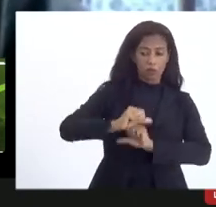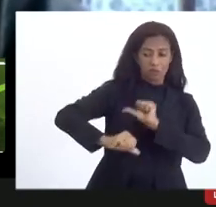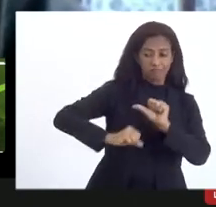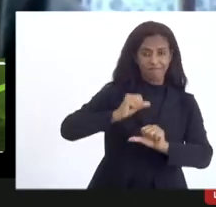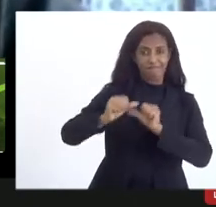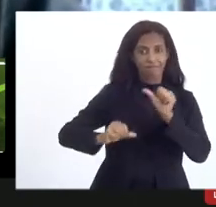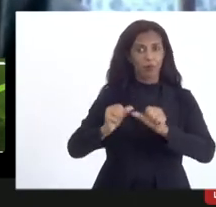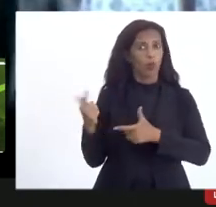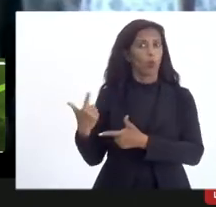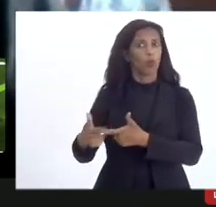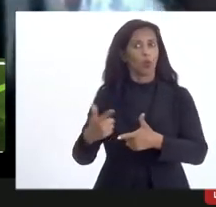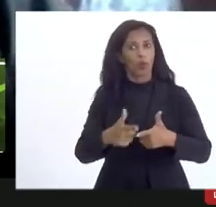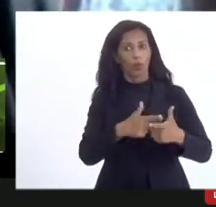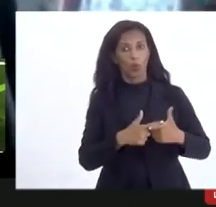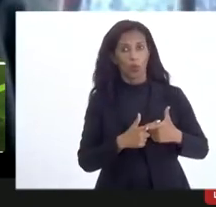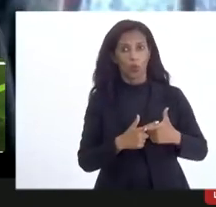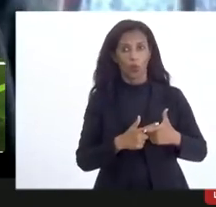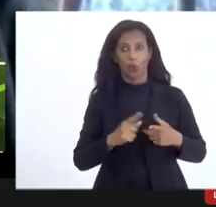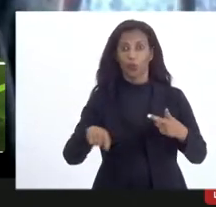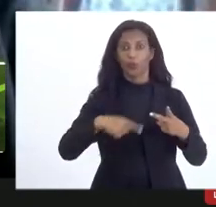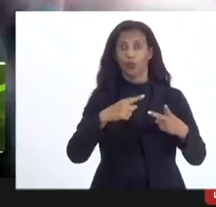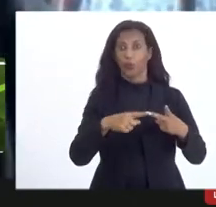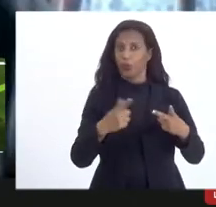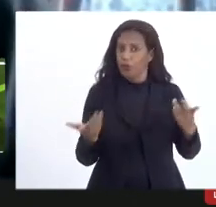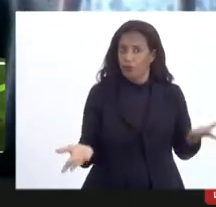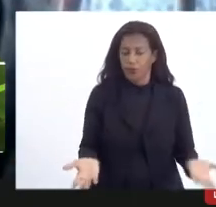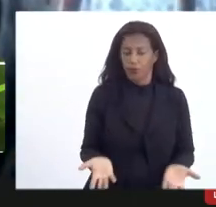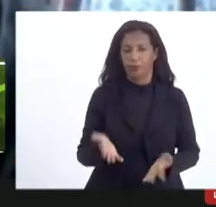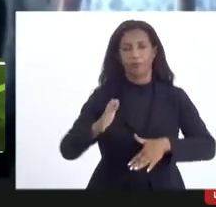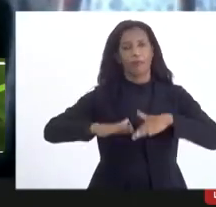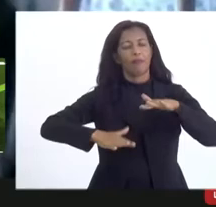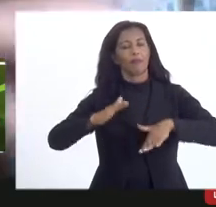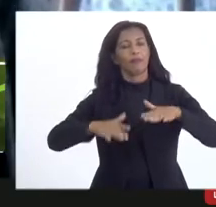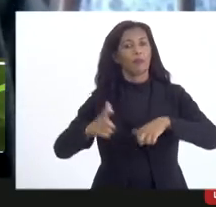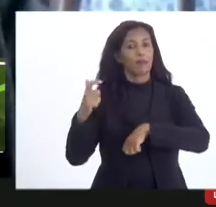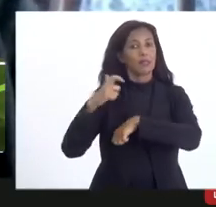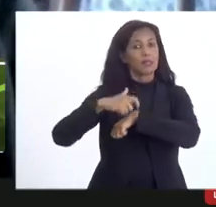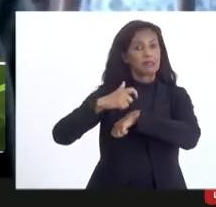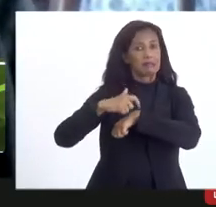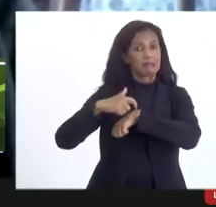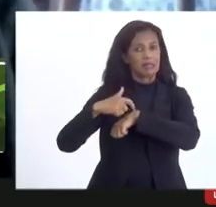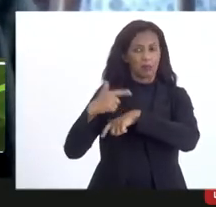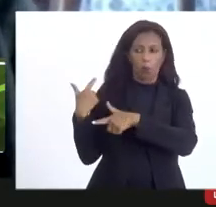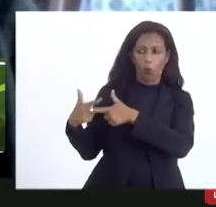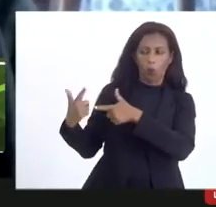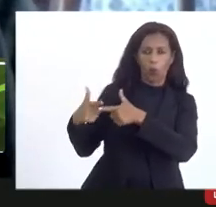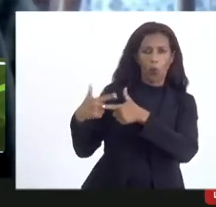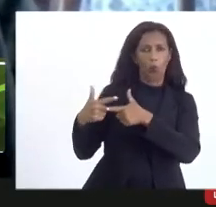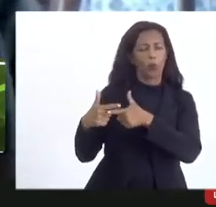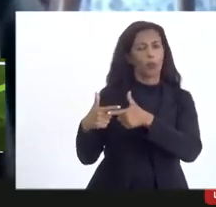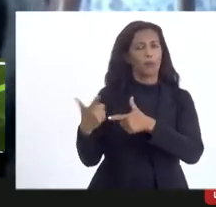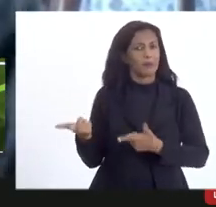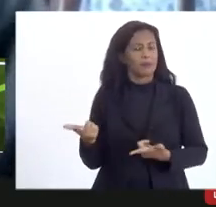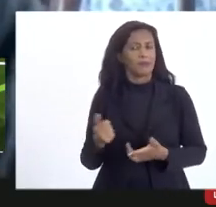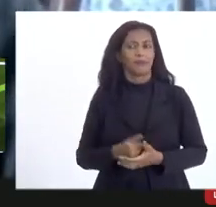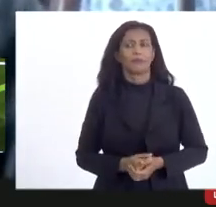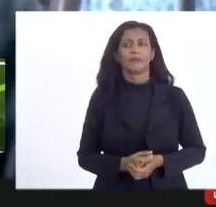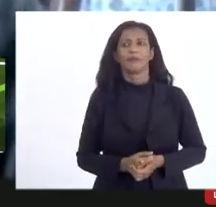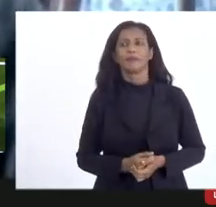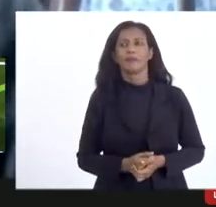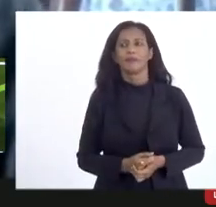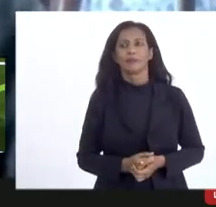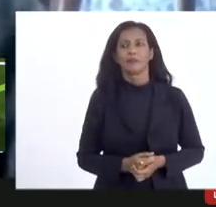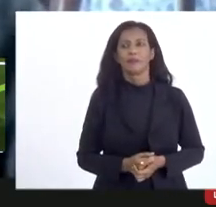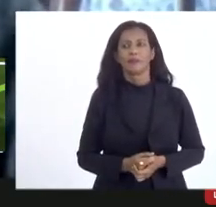gargalo, um ou dois gargalos, ainda mais em tempos de obscurantismo, em tempos de